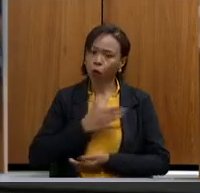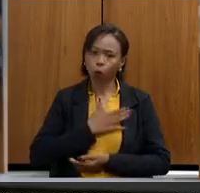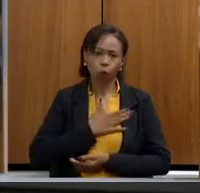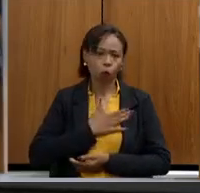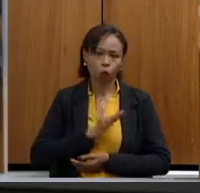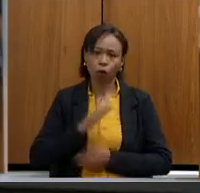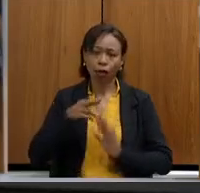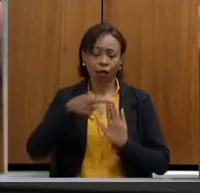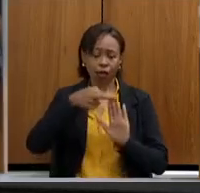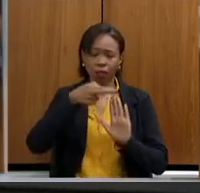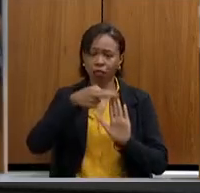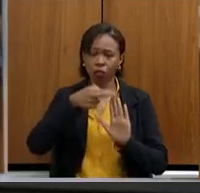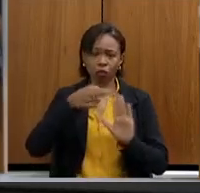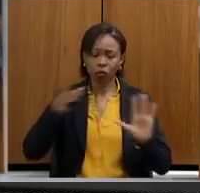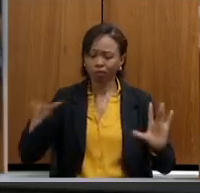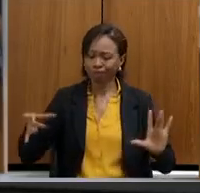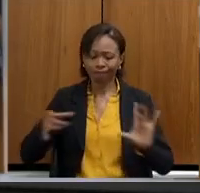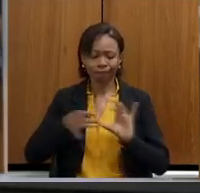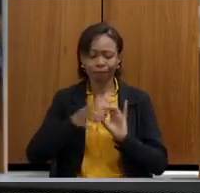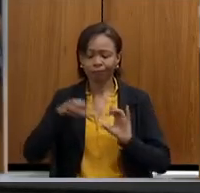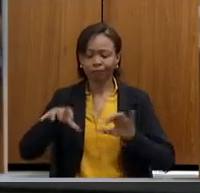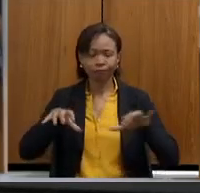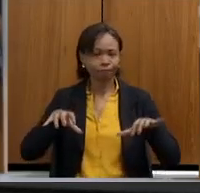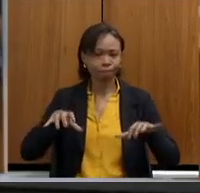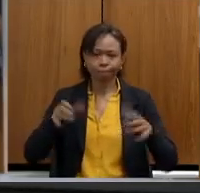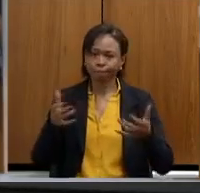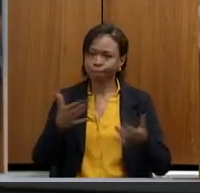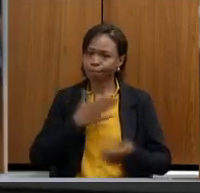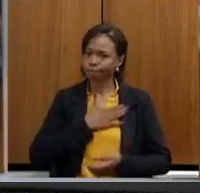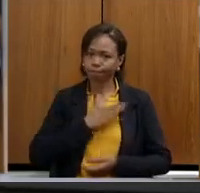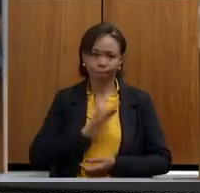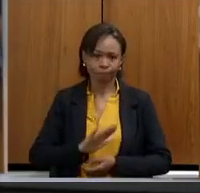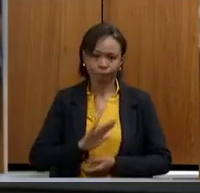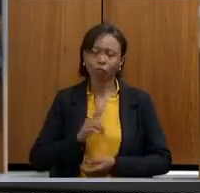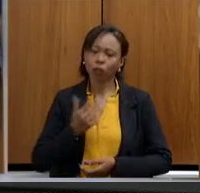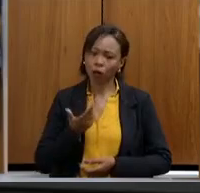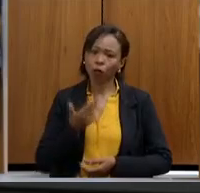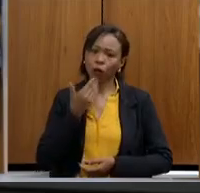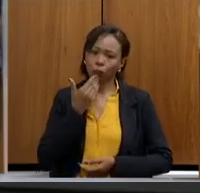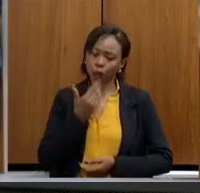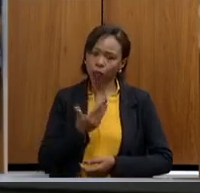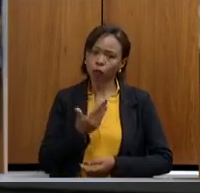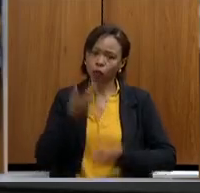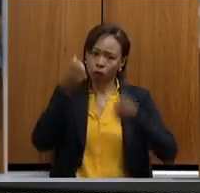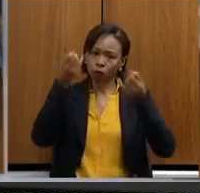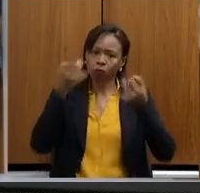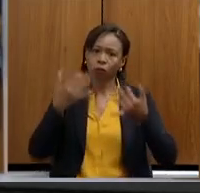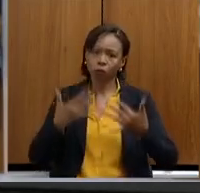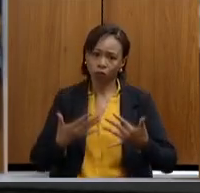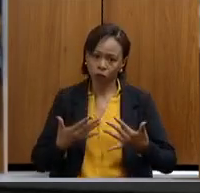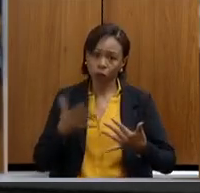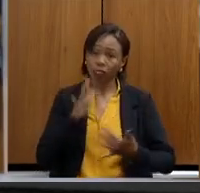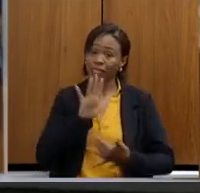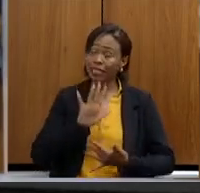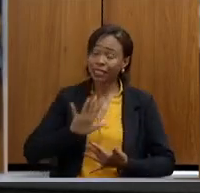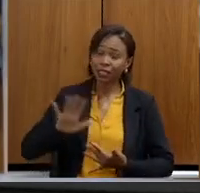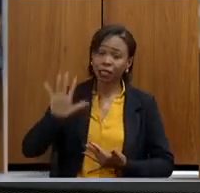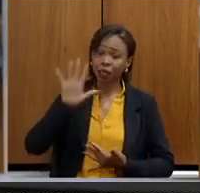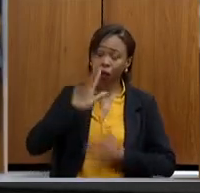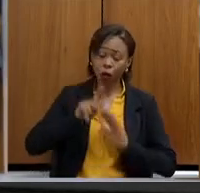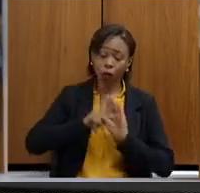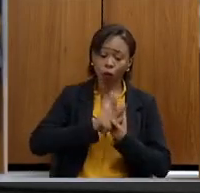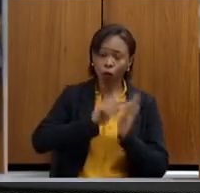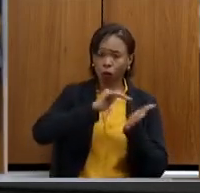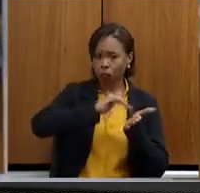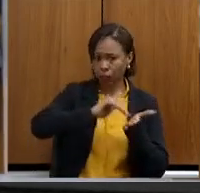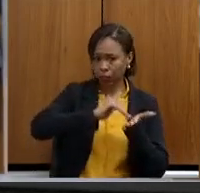resolução conjunta e já deixando o nosso pedido de uma conversa de esclarecimento geral, não só da Secretaria, mas